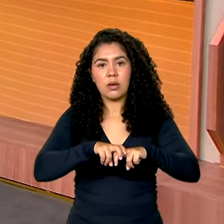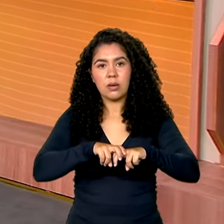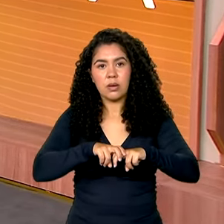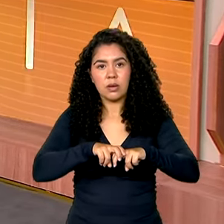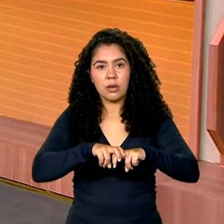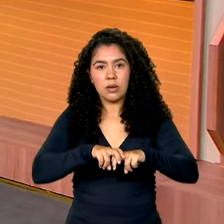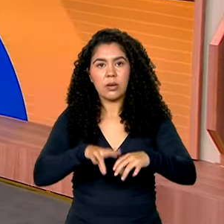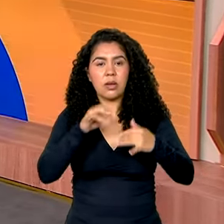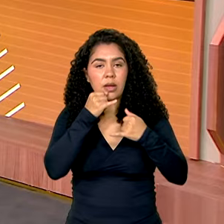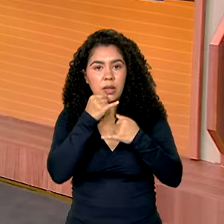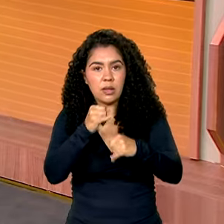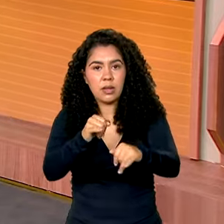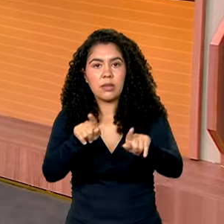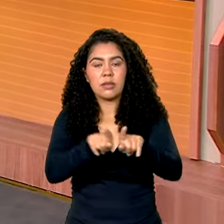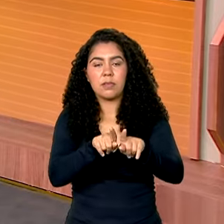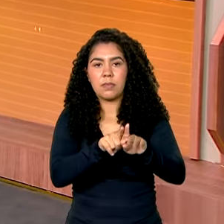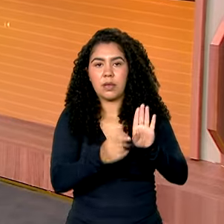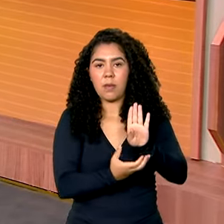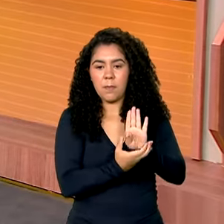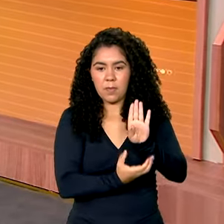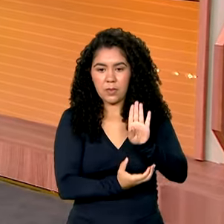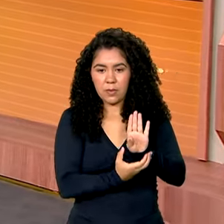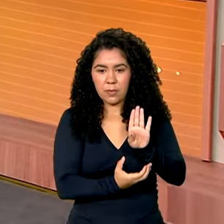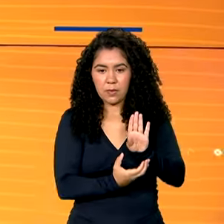energia e à biomassa.